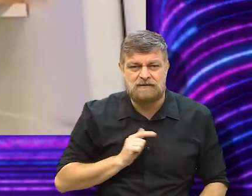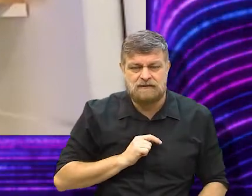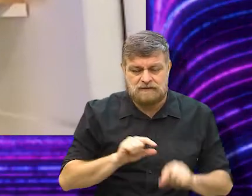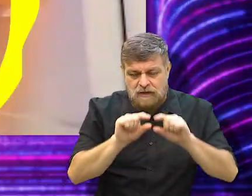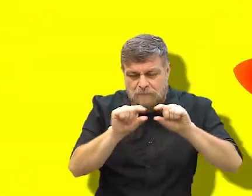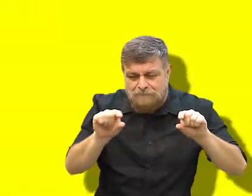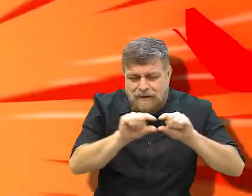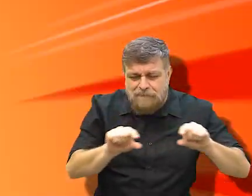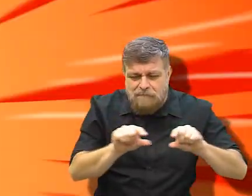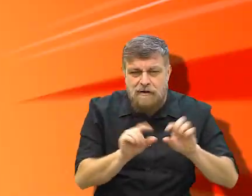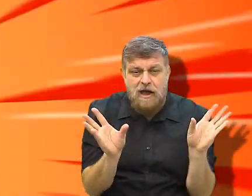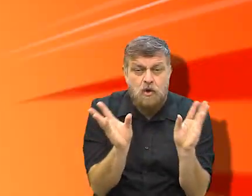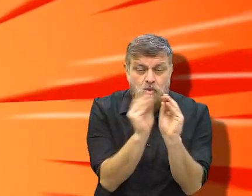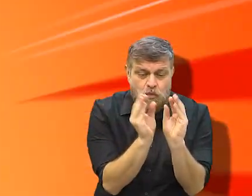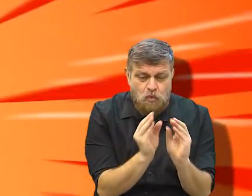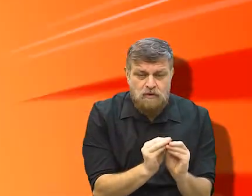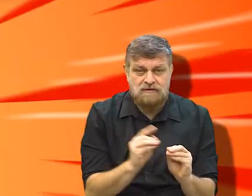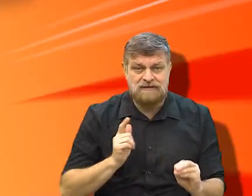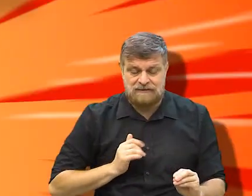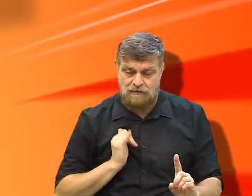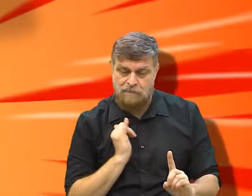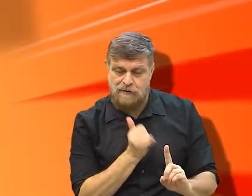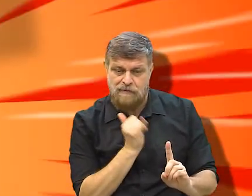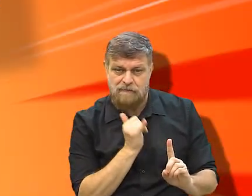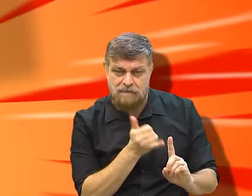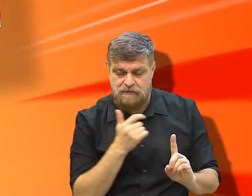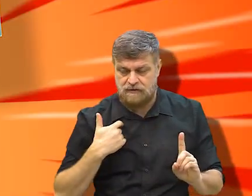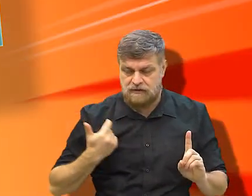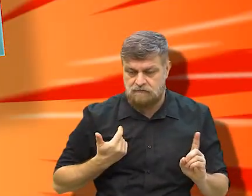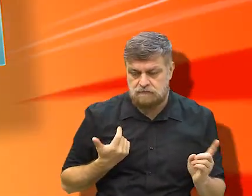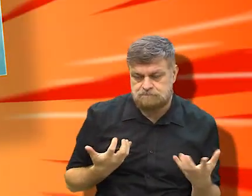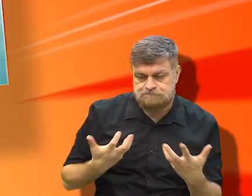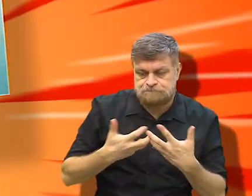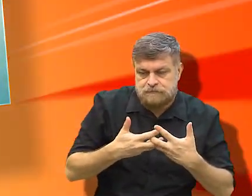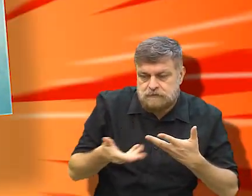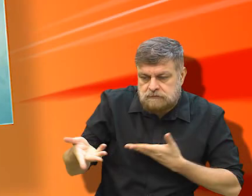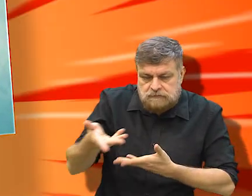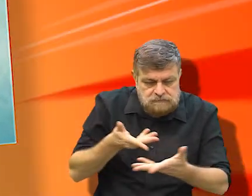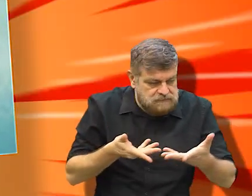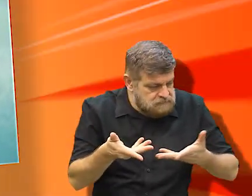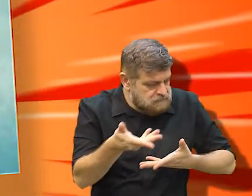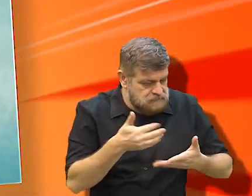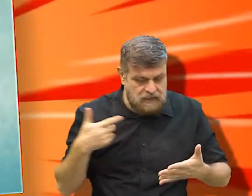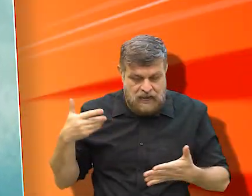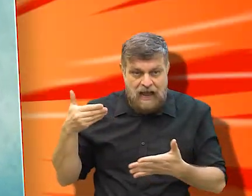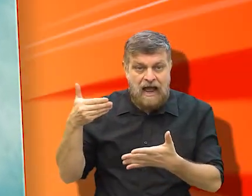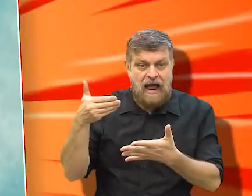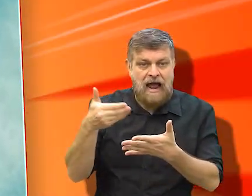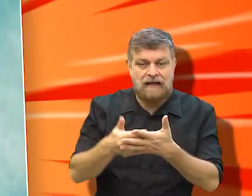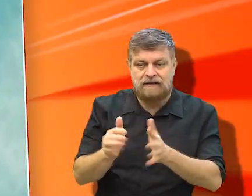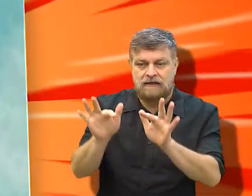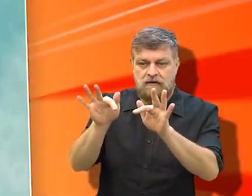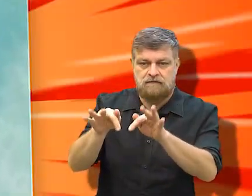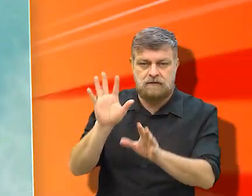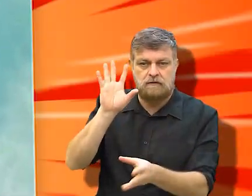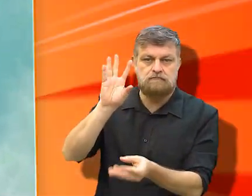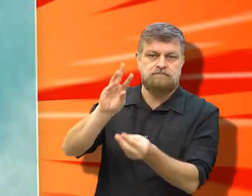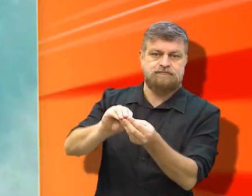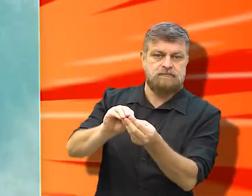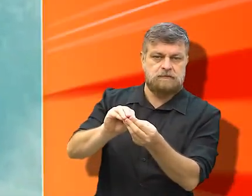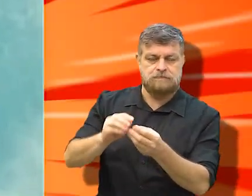capítulos têm algumas linhas. Então, é uma narrativa muito ágil, que eu vou entrelaçando situações até chegar ao desfecho.